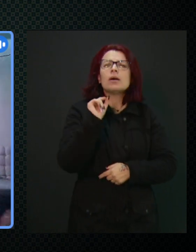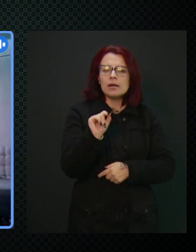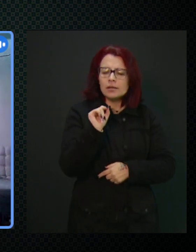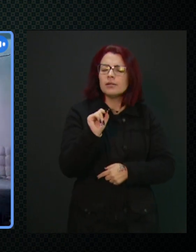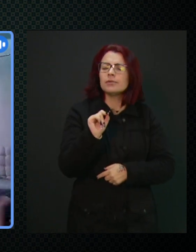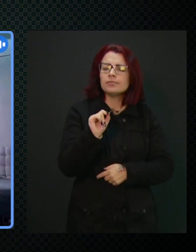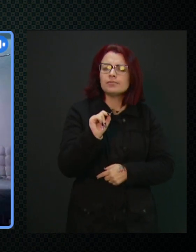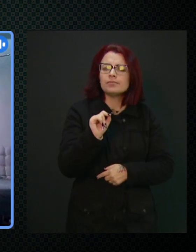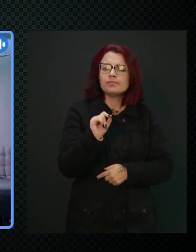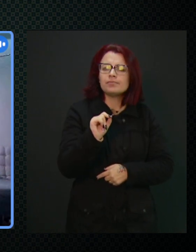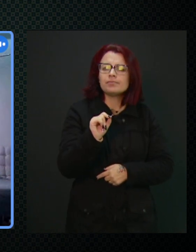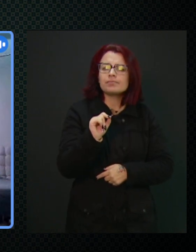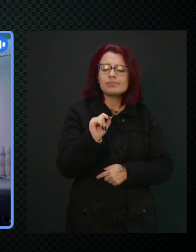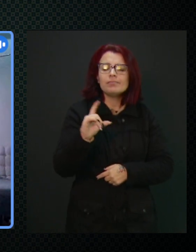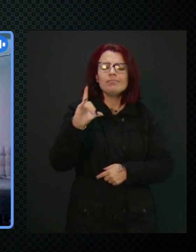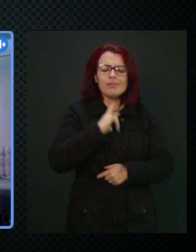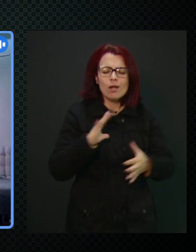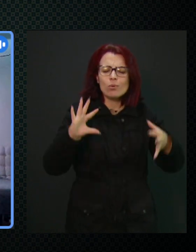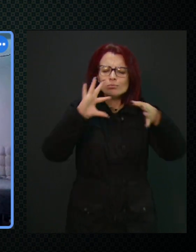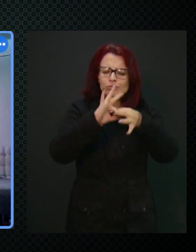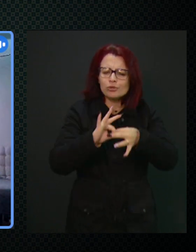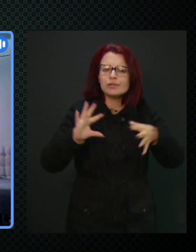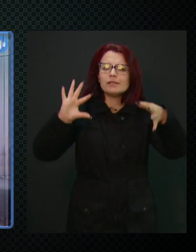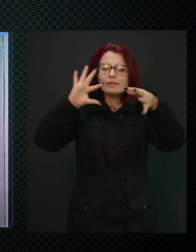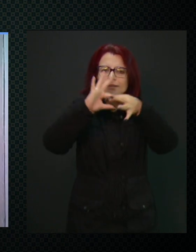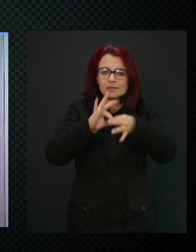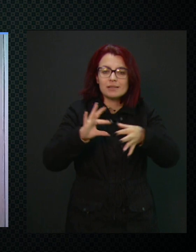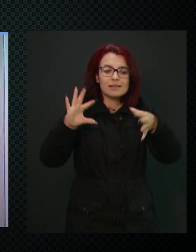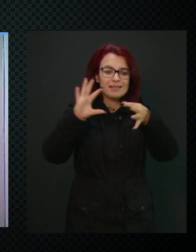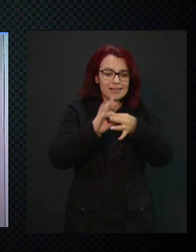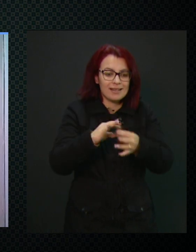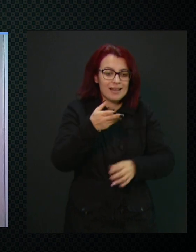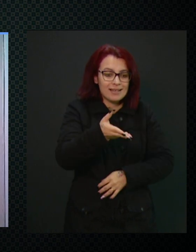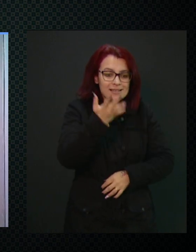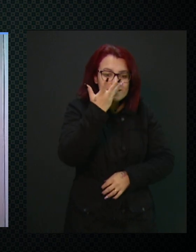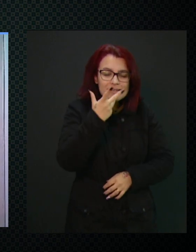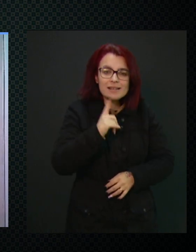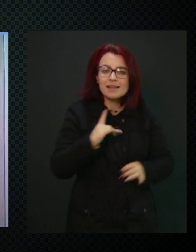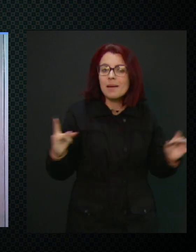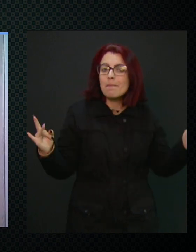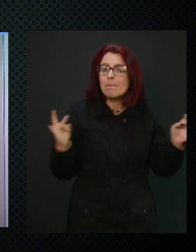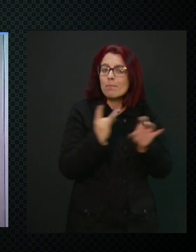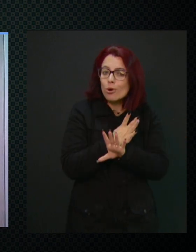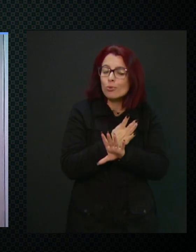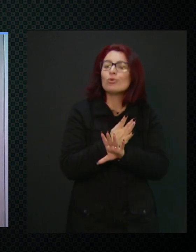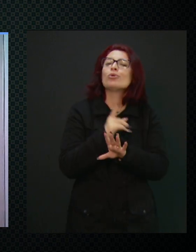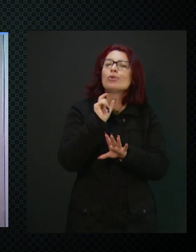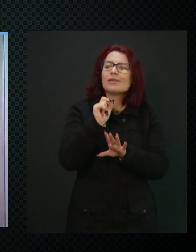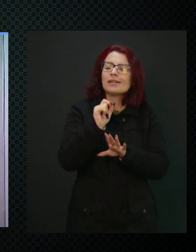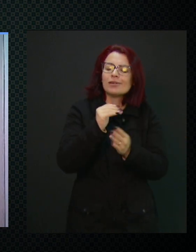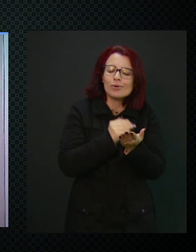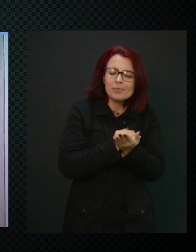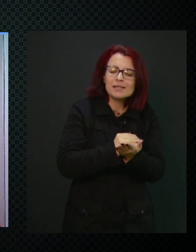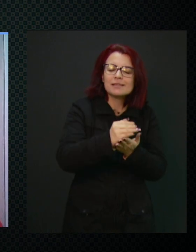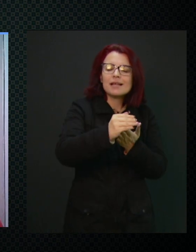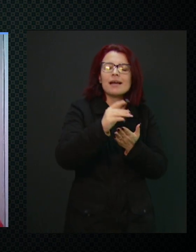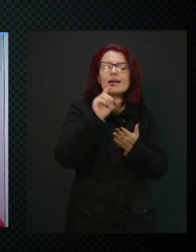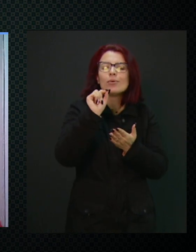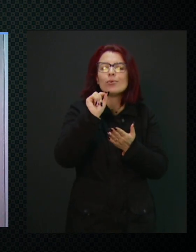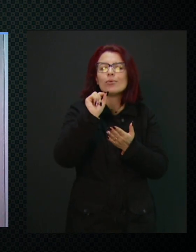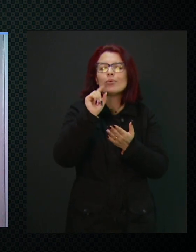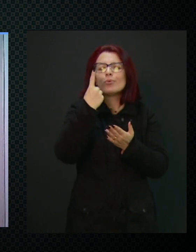oportunidade de conexão. Eles estão ali prontos para receber, para iniciar um sistema de comunicação.